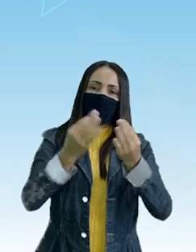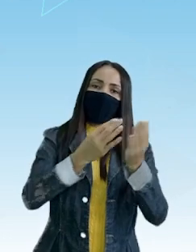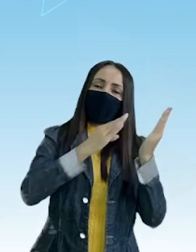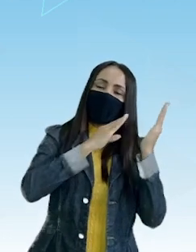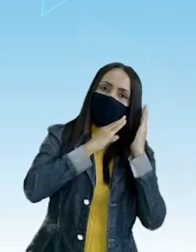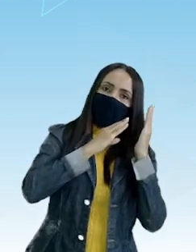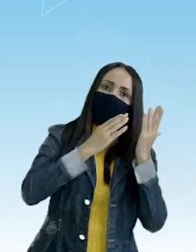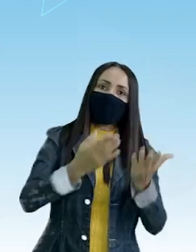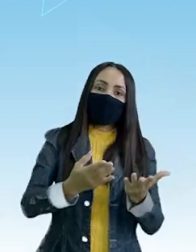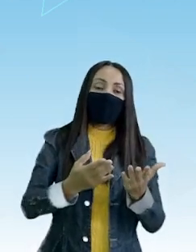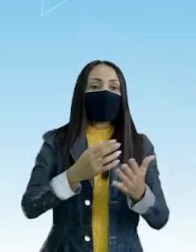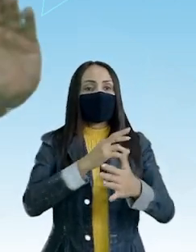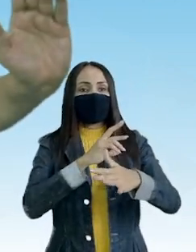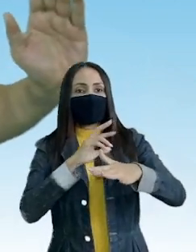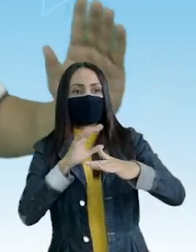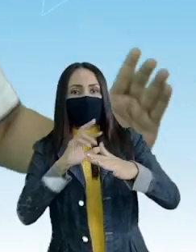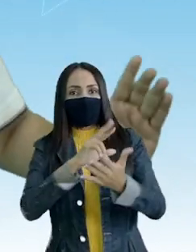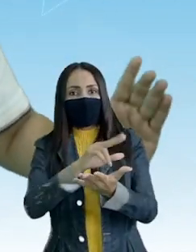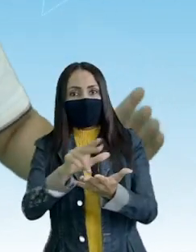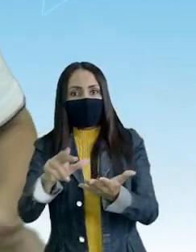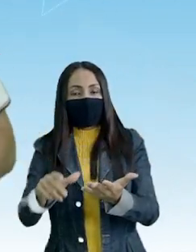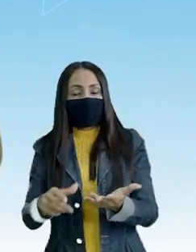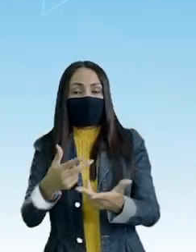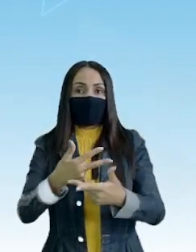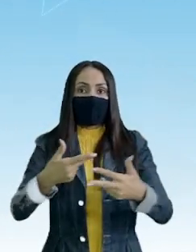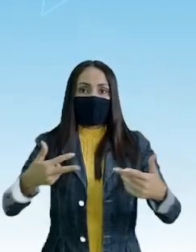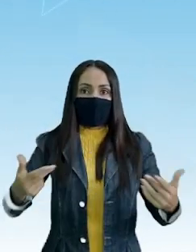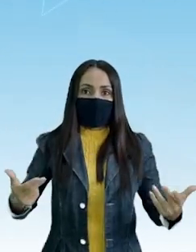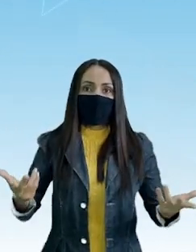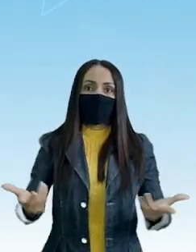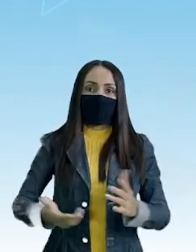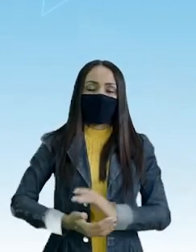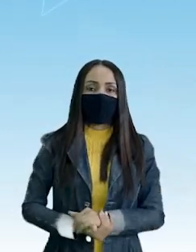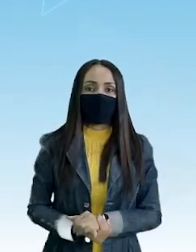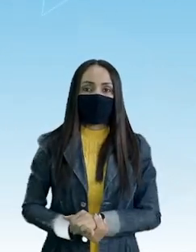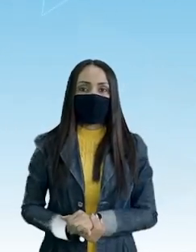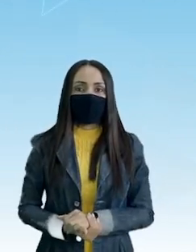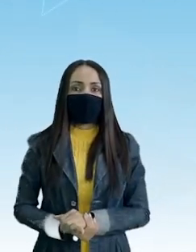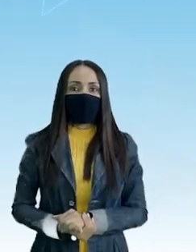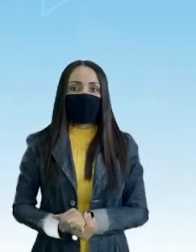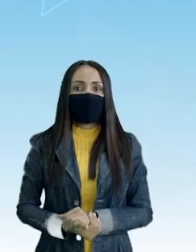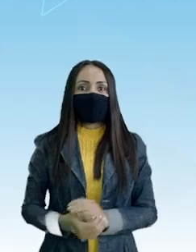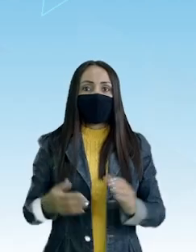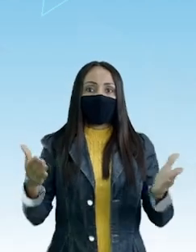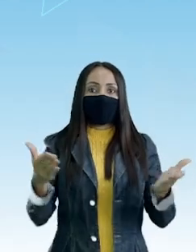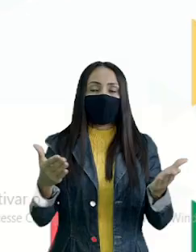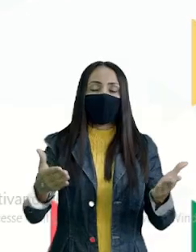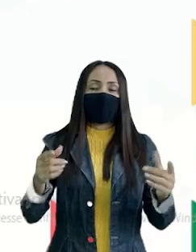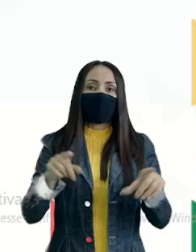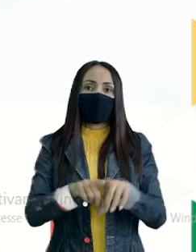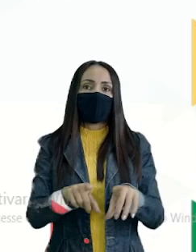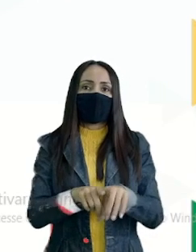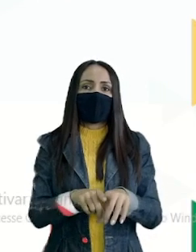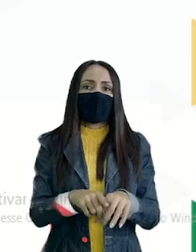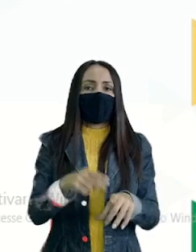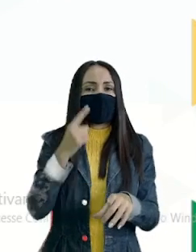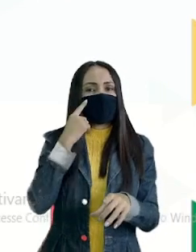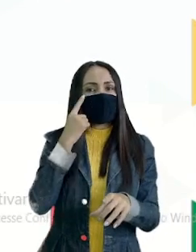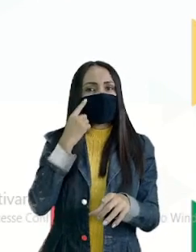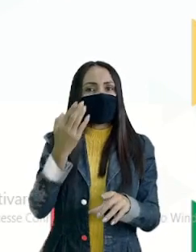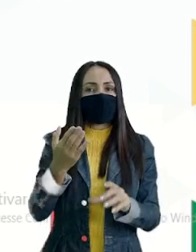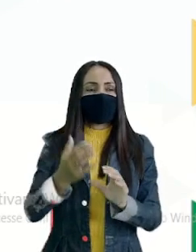Diversas situações Estudar a língua Em diversas situações E aqui trago para vocês Olhem só